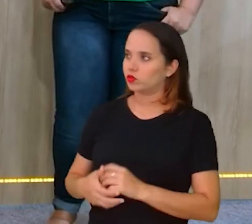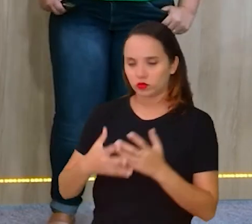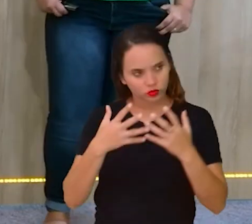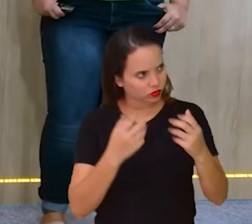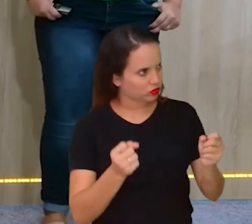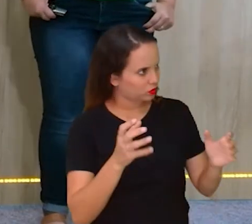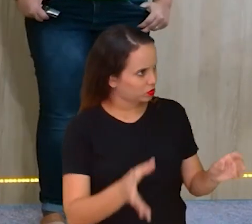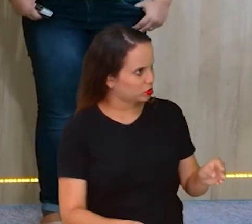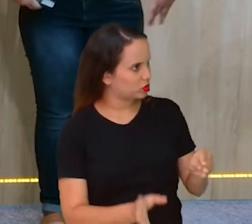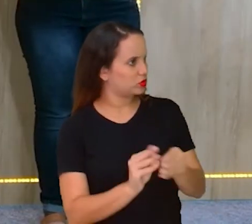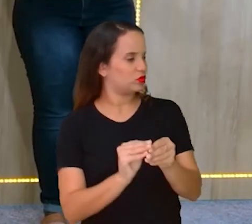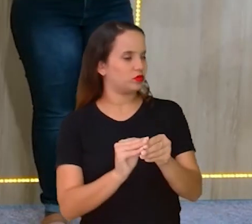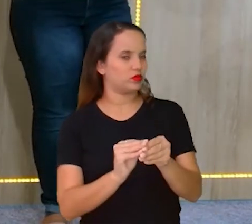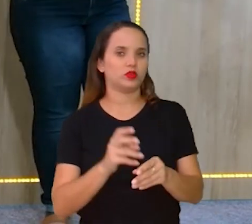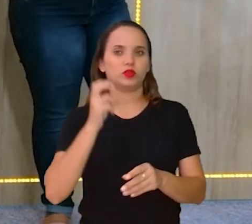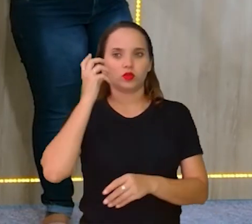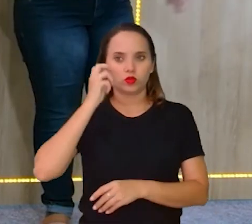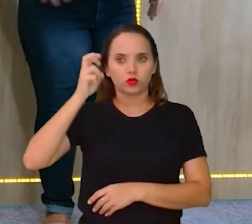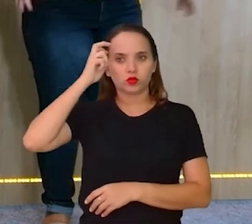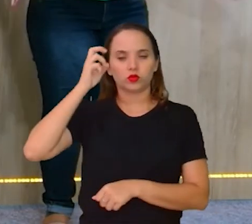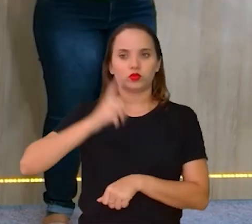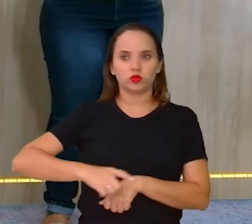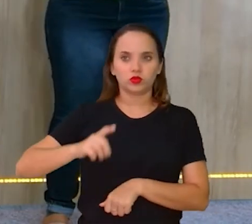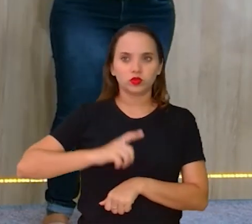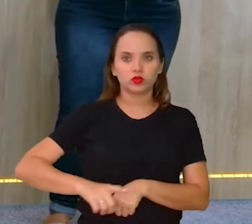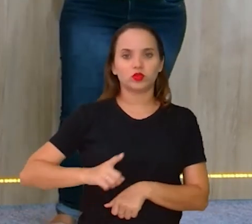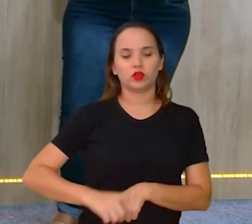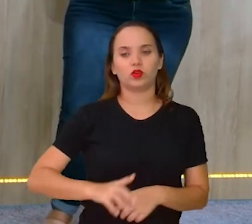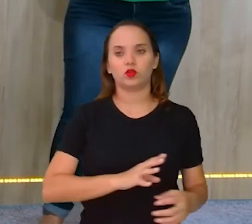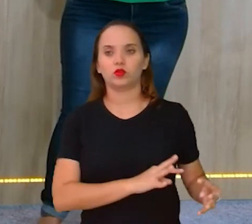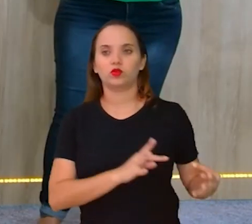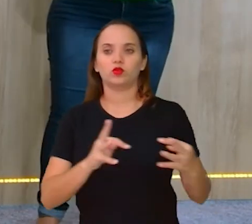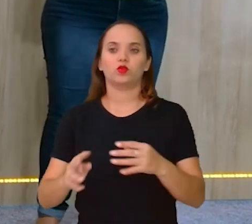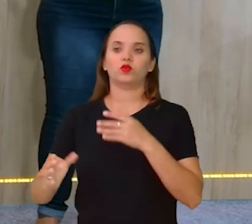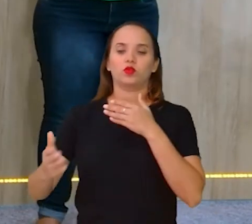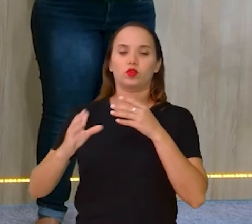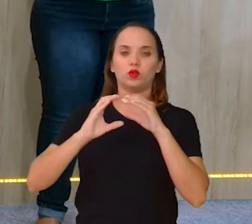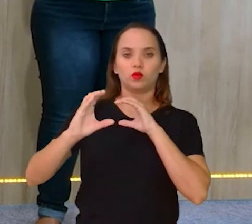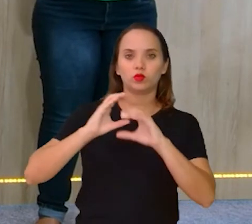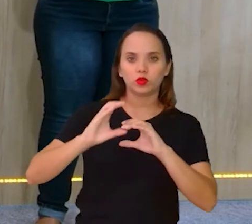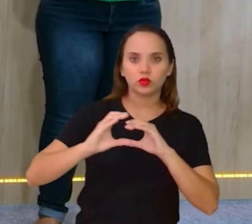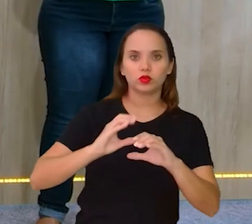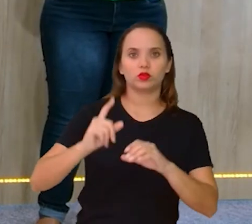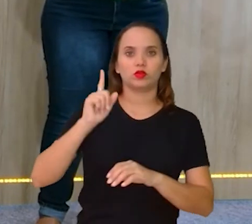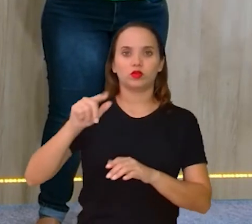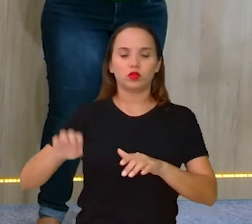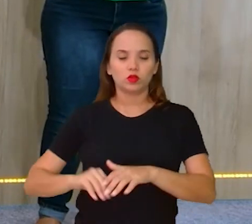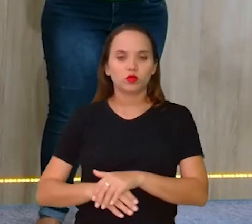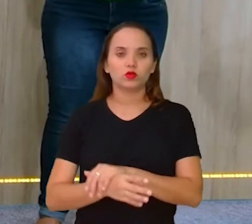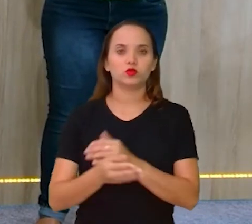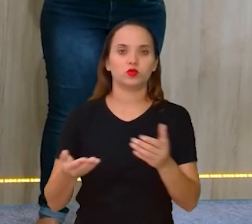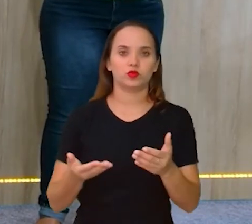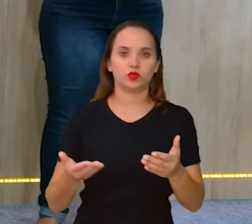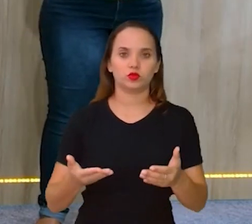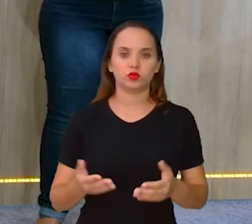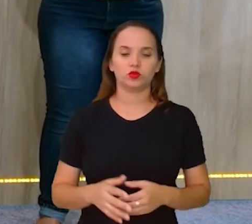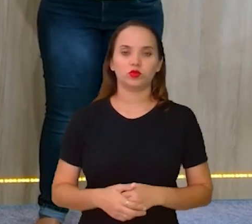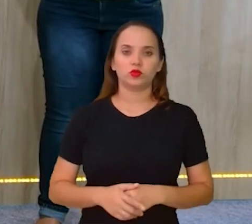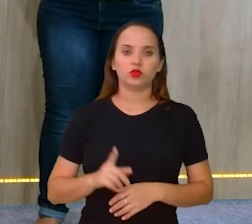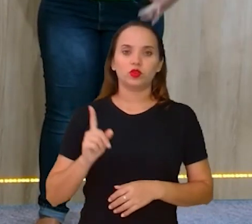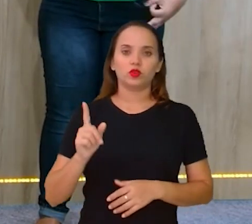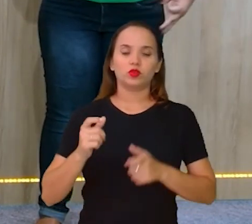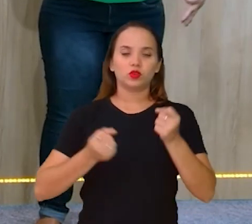resumir a aula de hoje para encerrar? Cultura digital, toda aquela comunicação, o seu costume hoje, aquela comunicação,